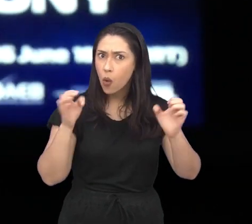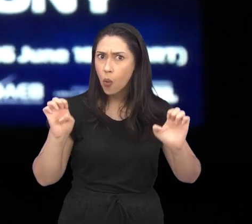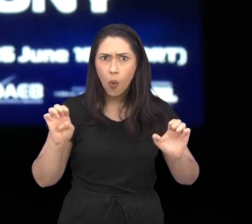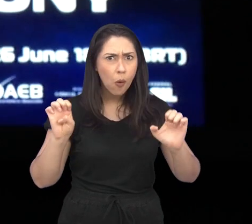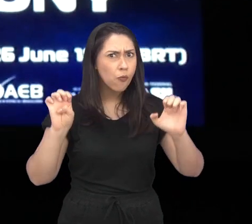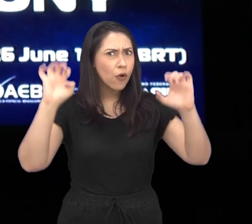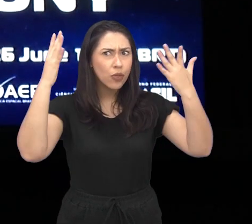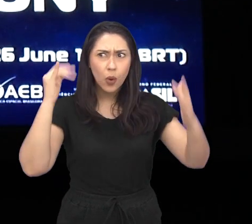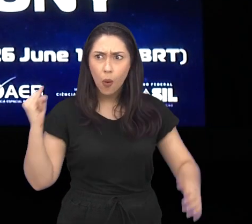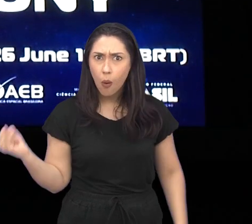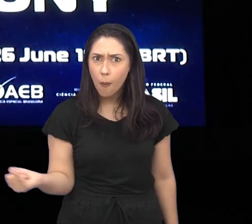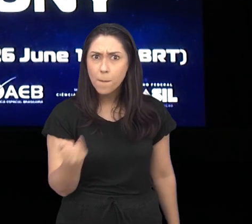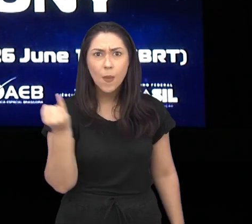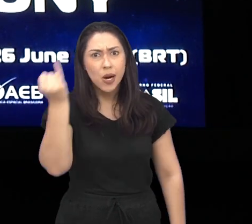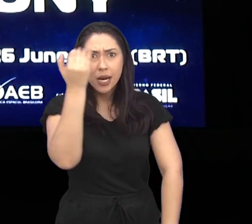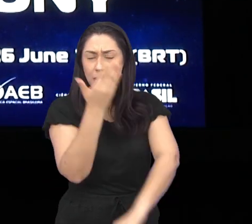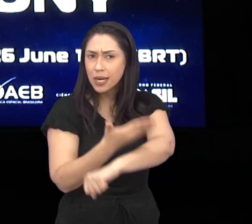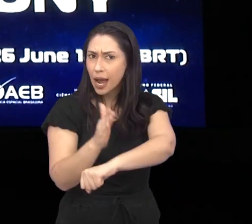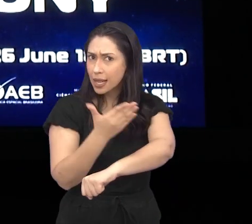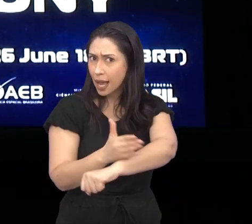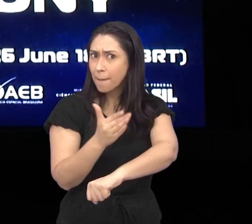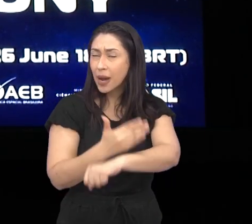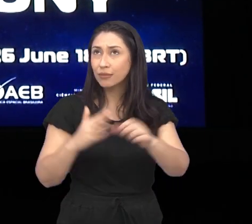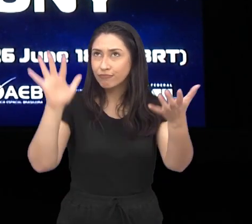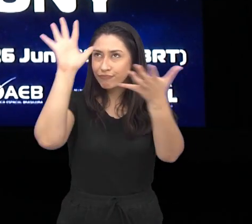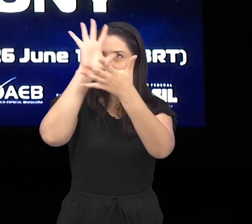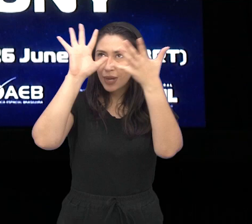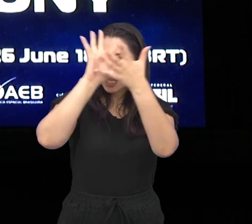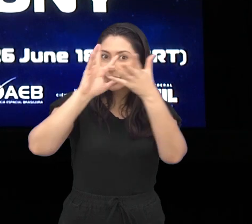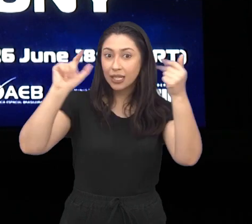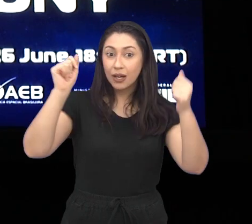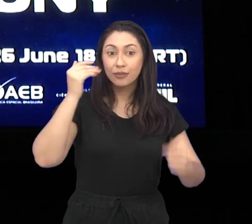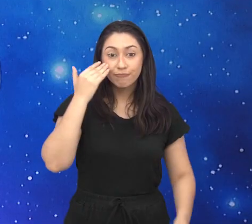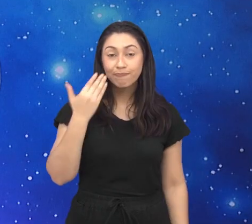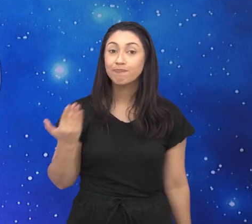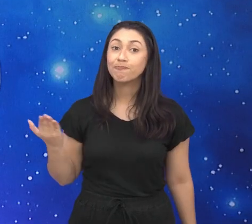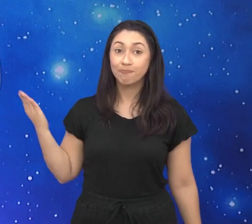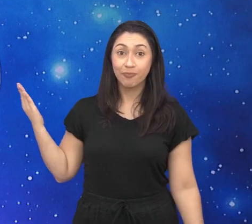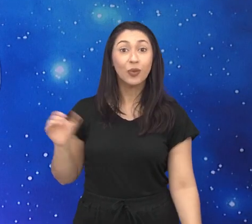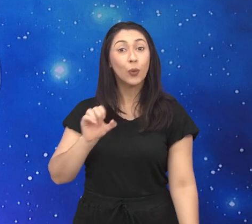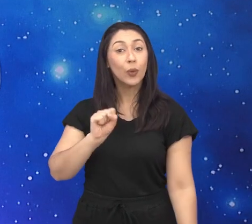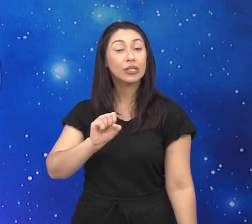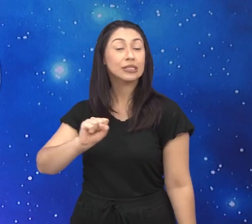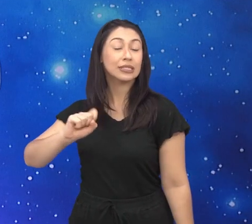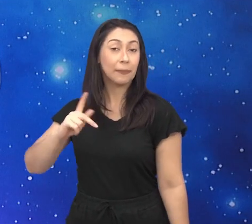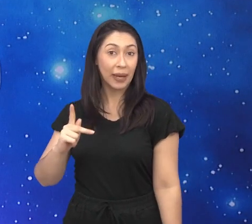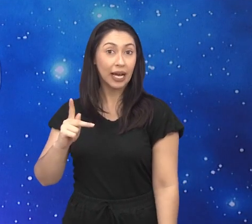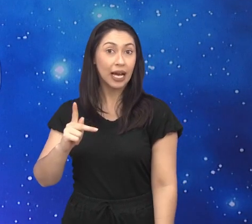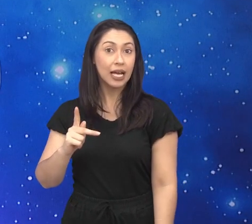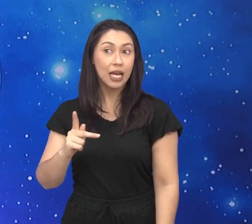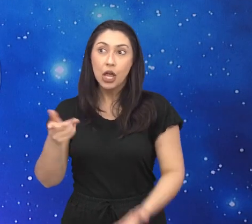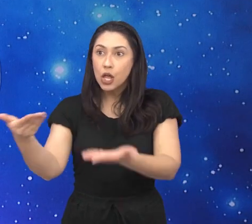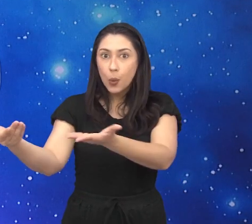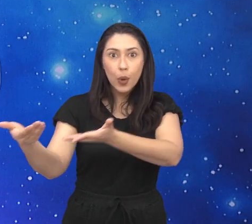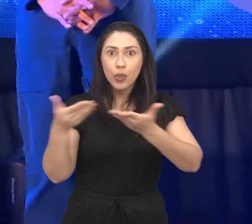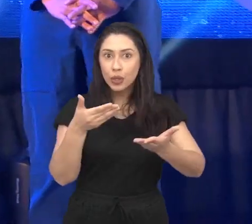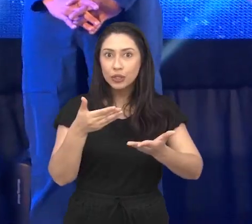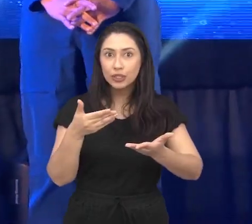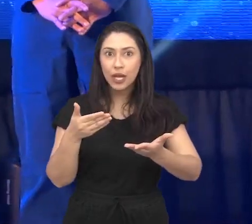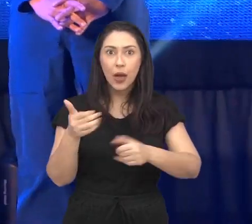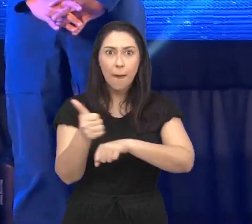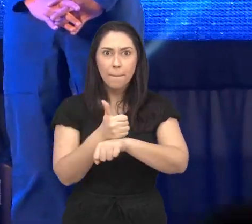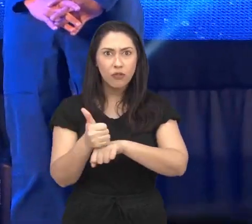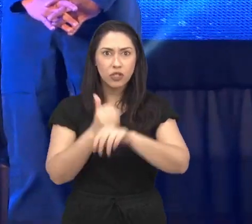mais importantes programas de treinamento da área espacial do mundo. O Space Studies Program trouxe para a cidade